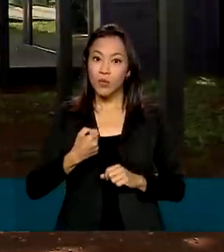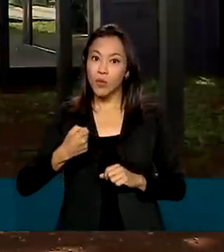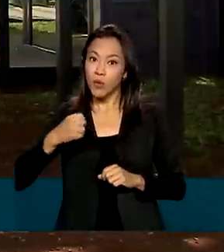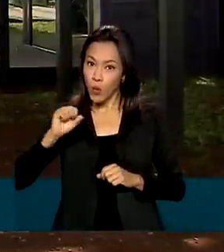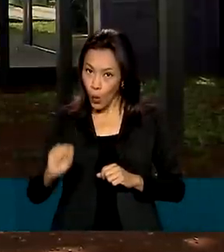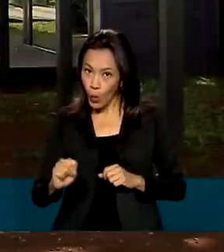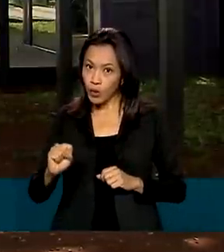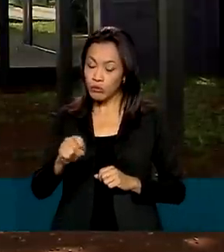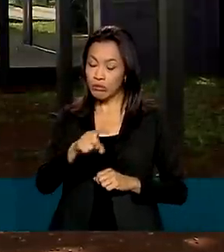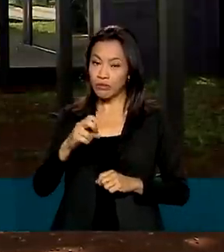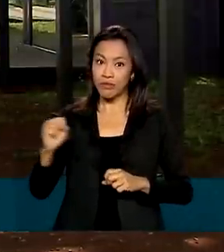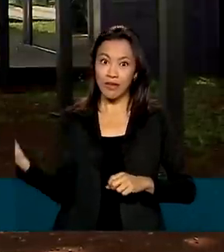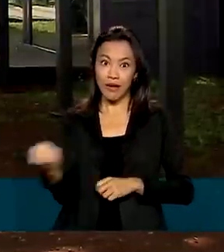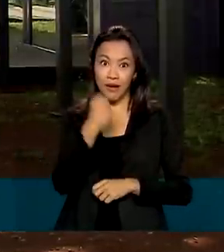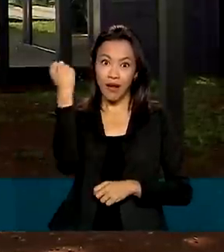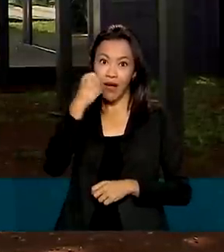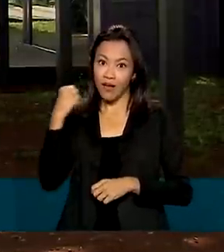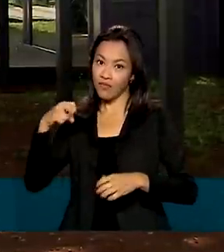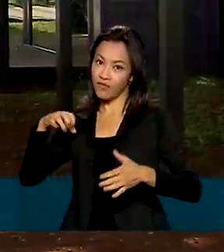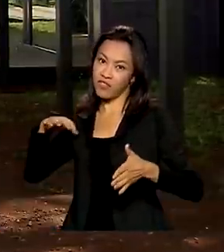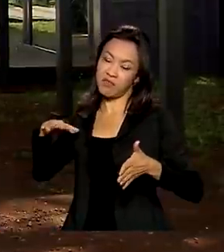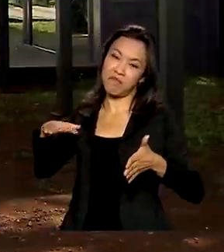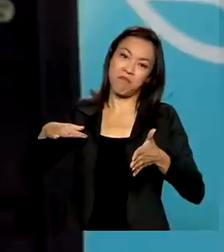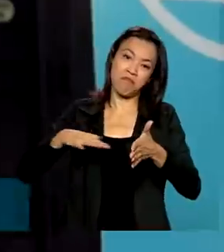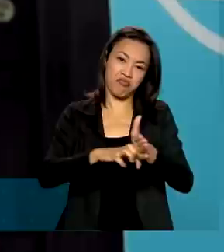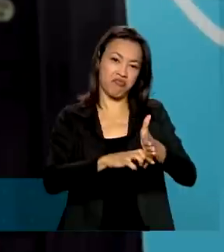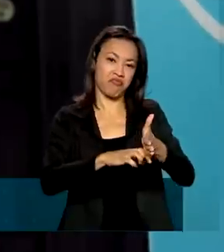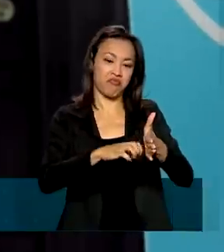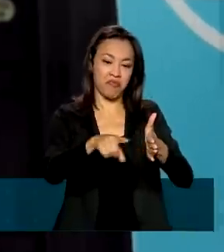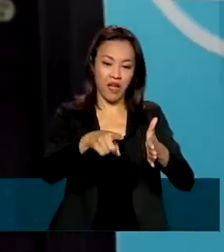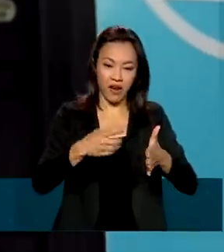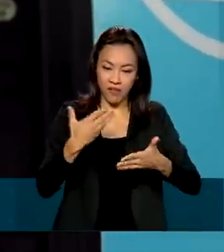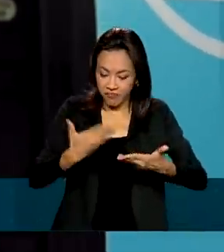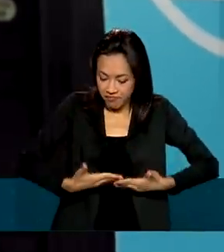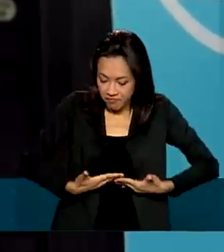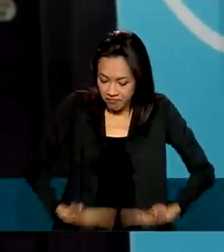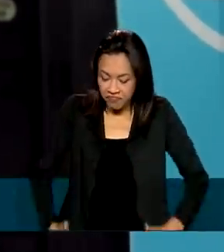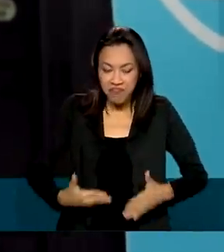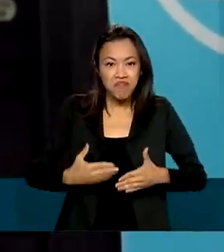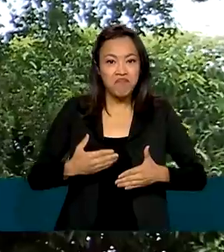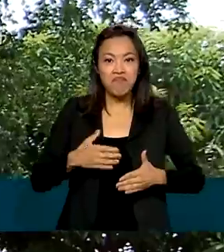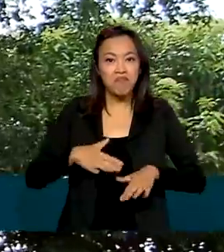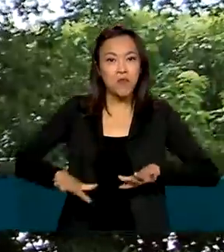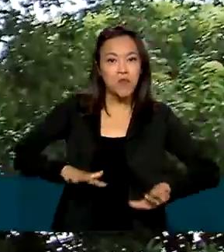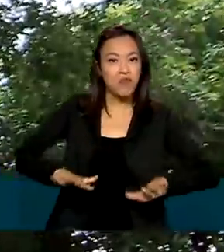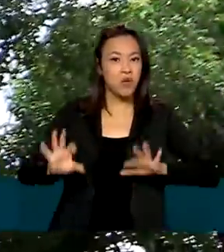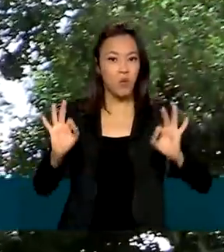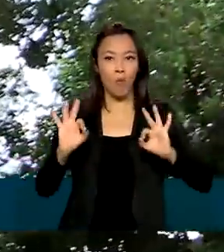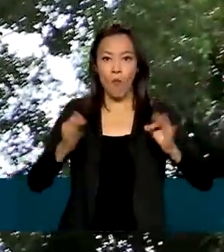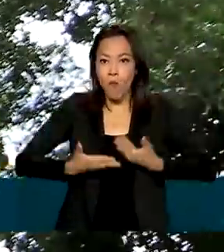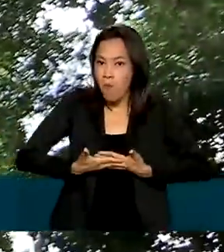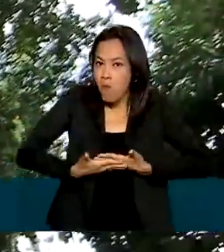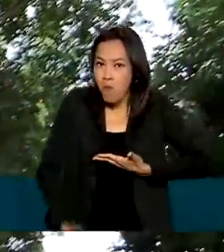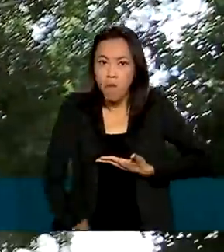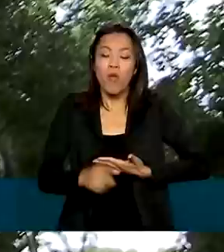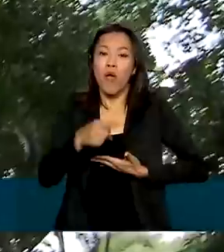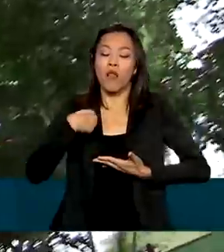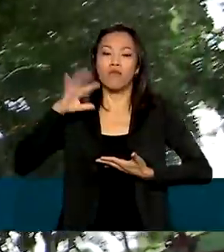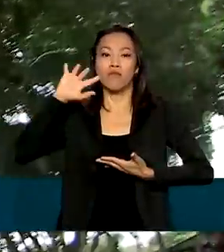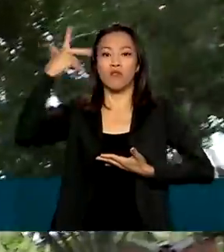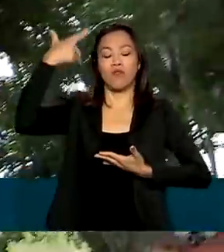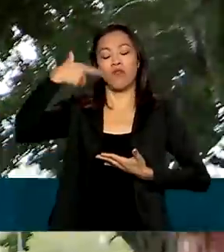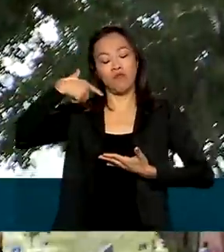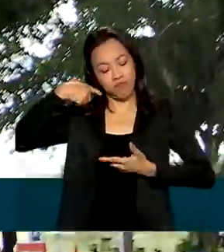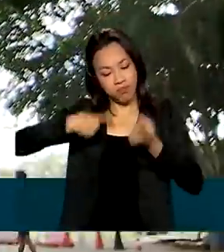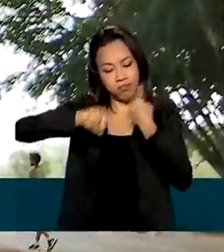acidente de trânsito a fez ficar paraplégica. Mas foi sua antiga paixão, o esporte, que a fez dar a volta por cima.